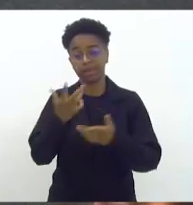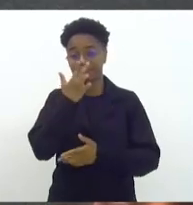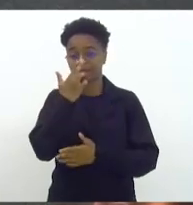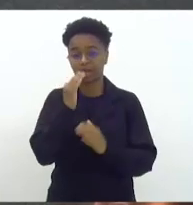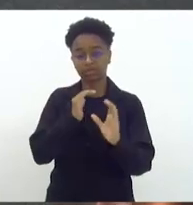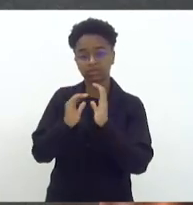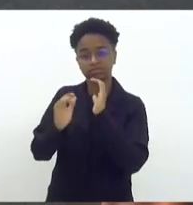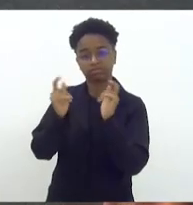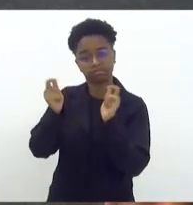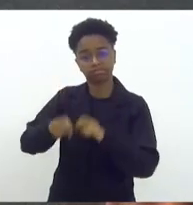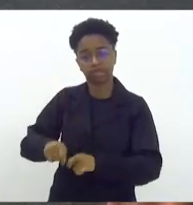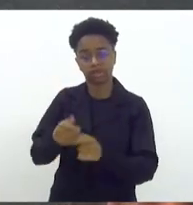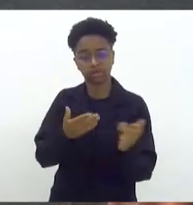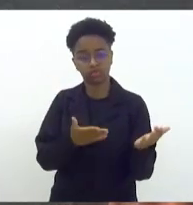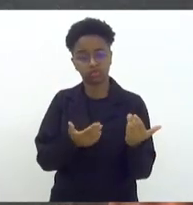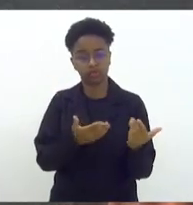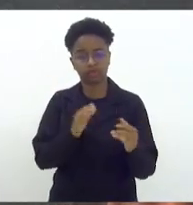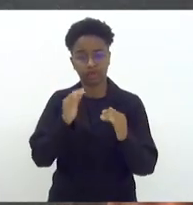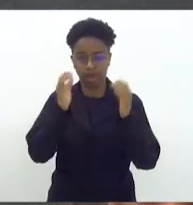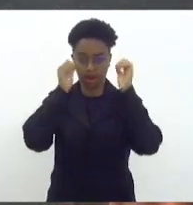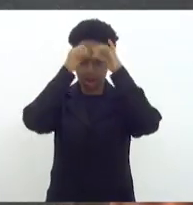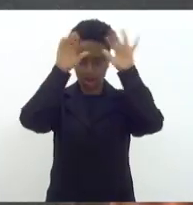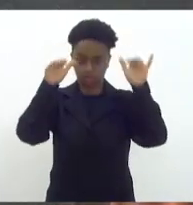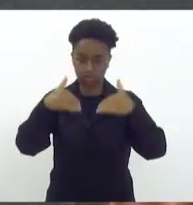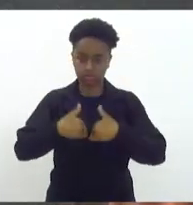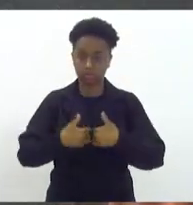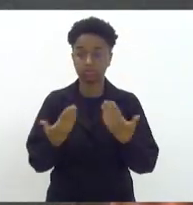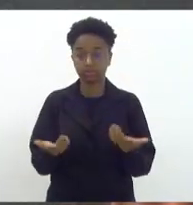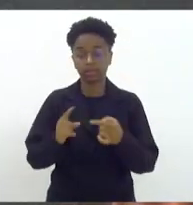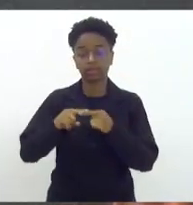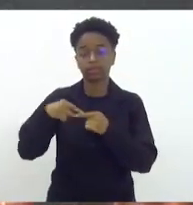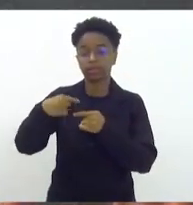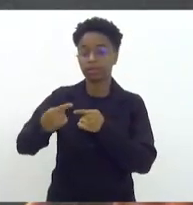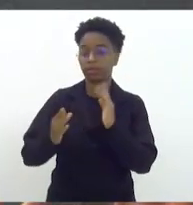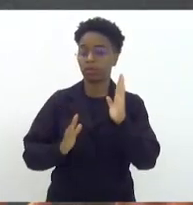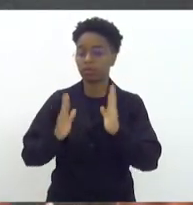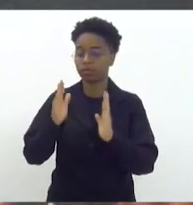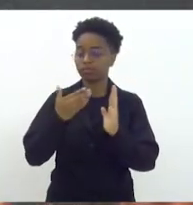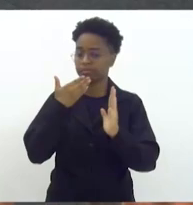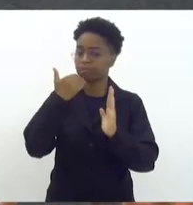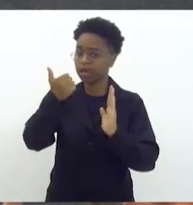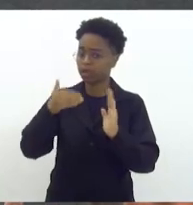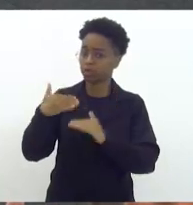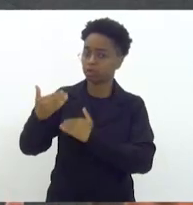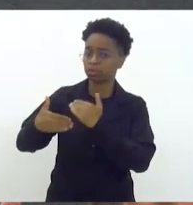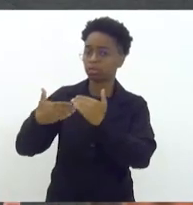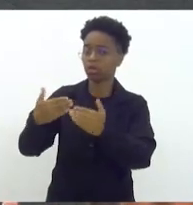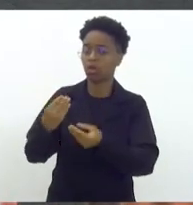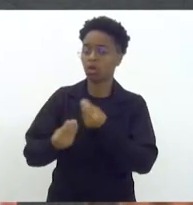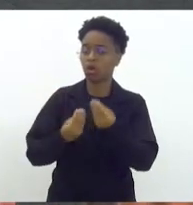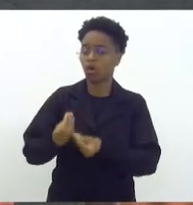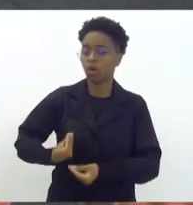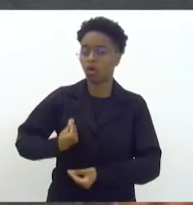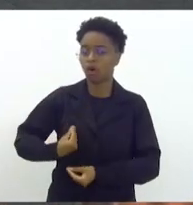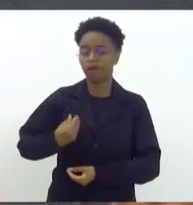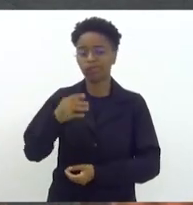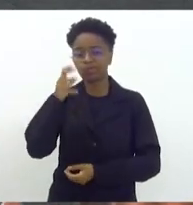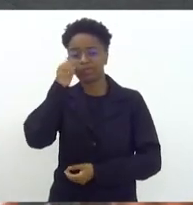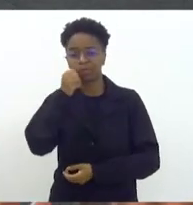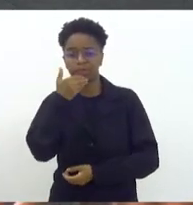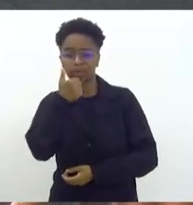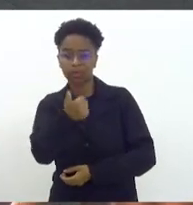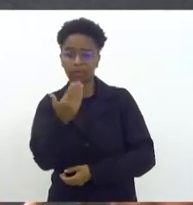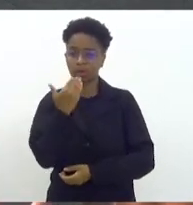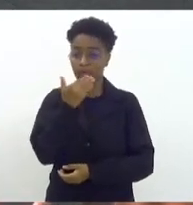jovens com autismo. Então, depois de algum tempo, melhorou muito a condição deles de dormir melhor, se